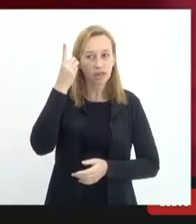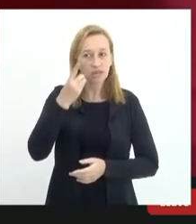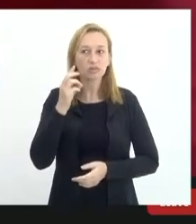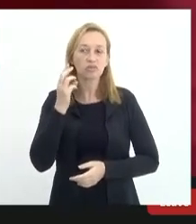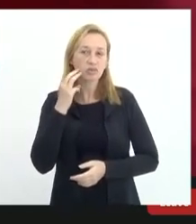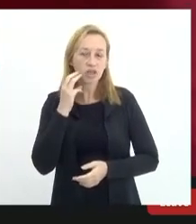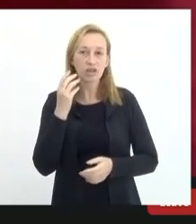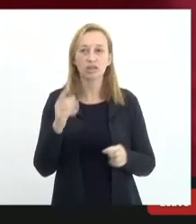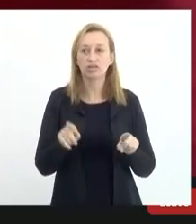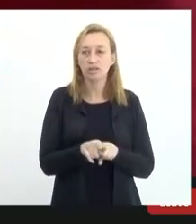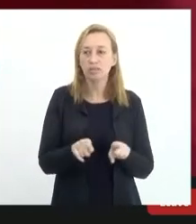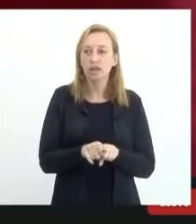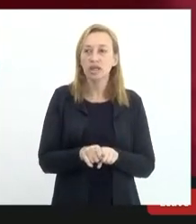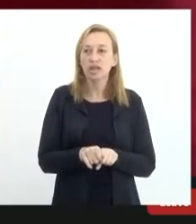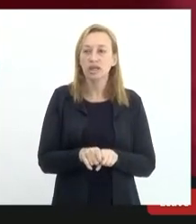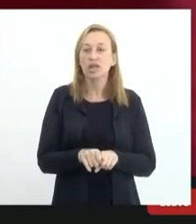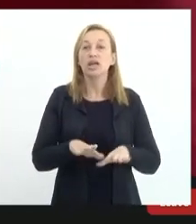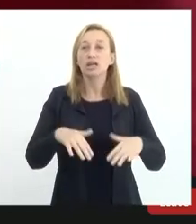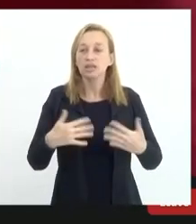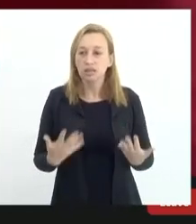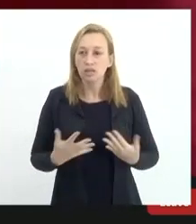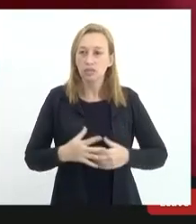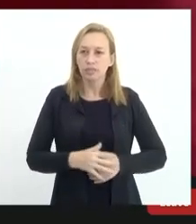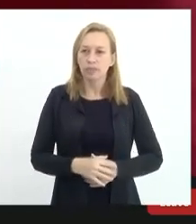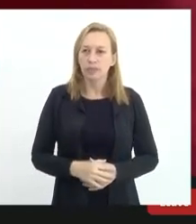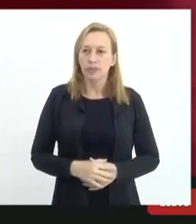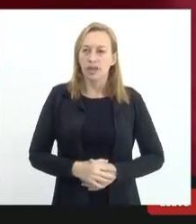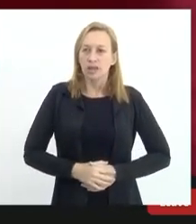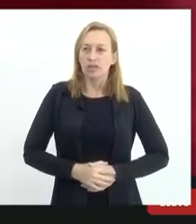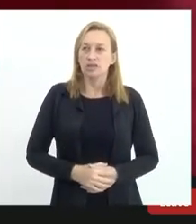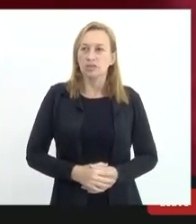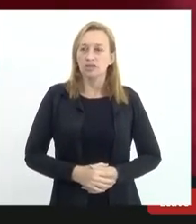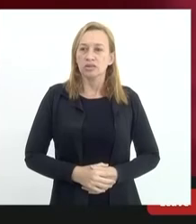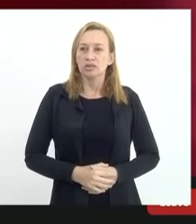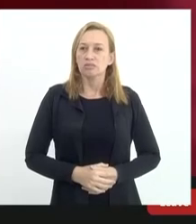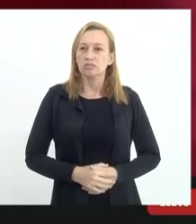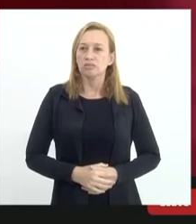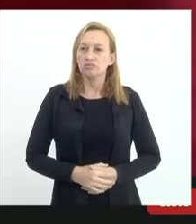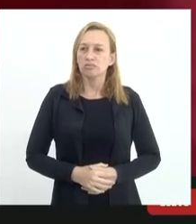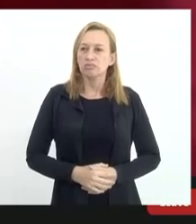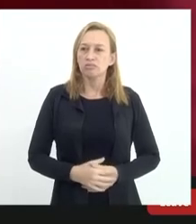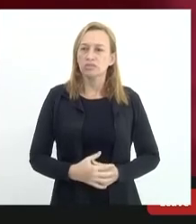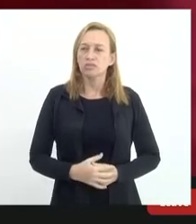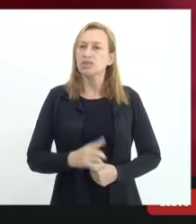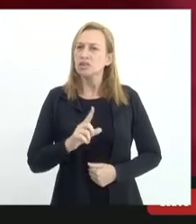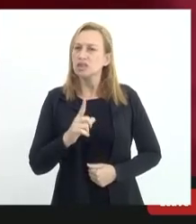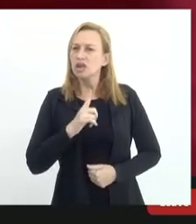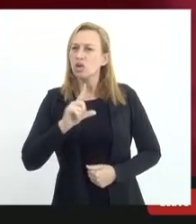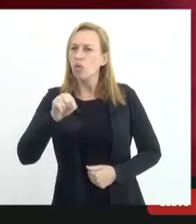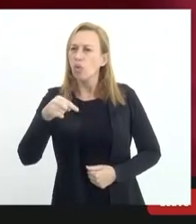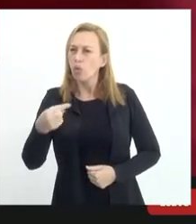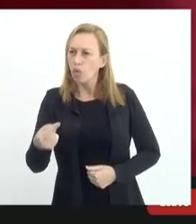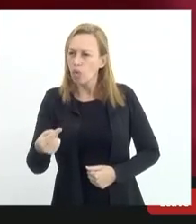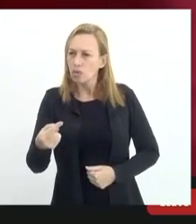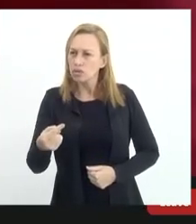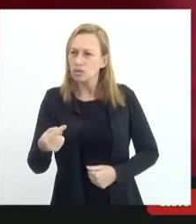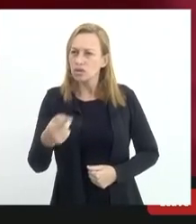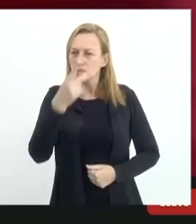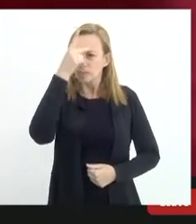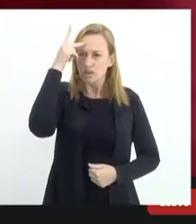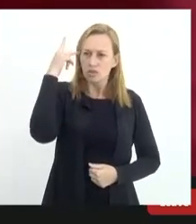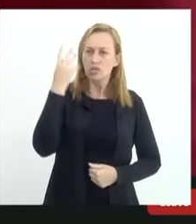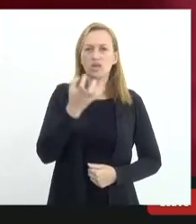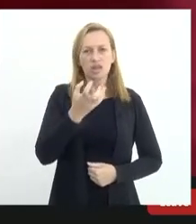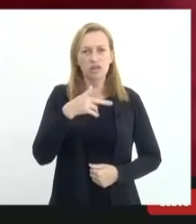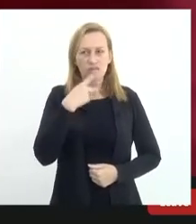e então eu indago se algum outro interlocutor